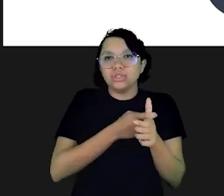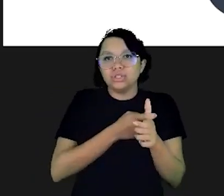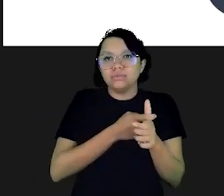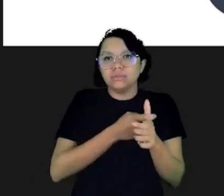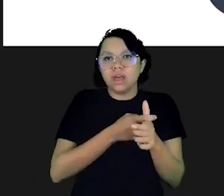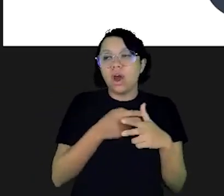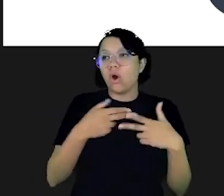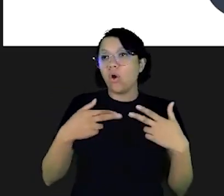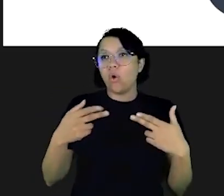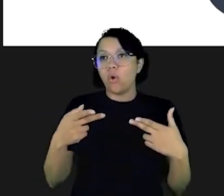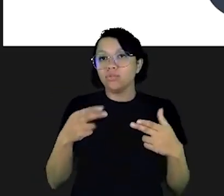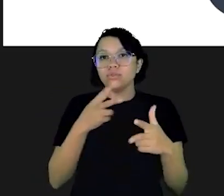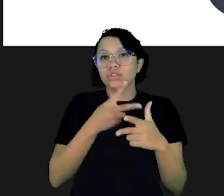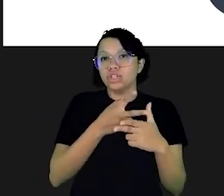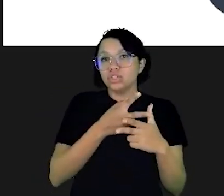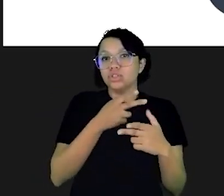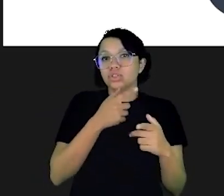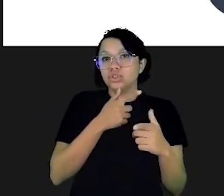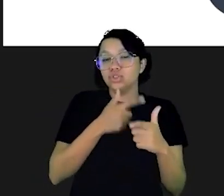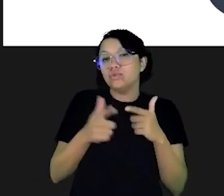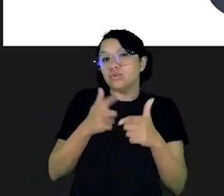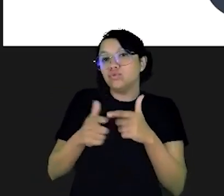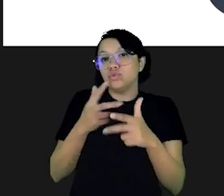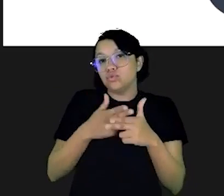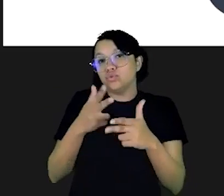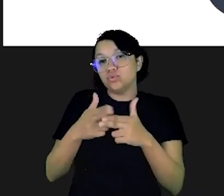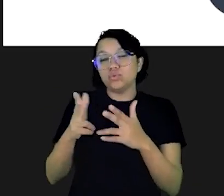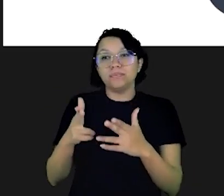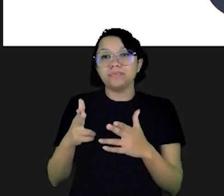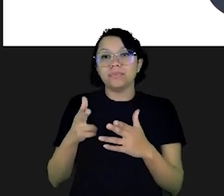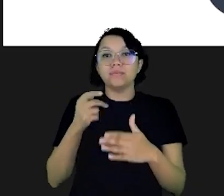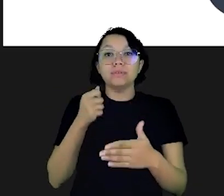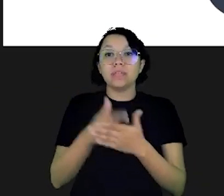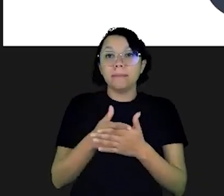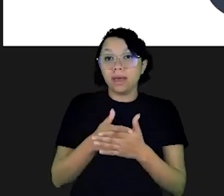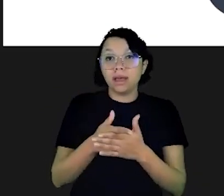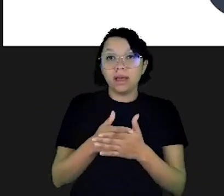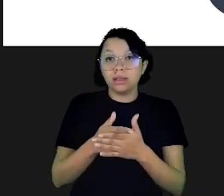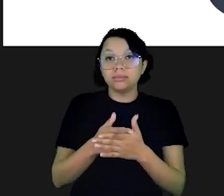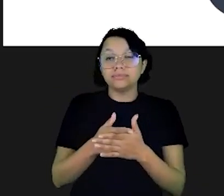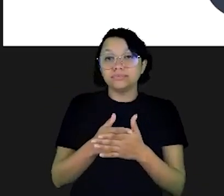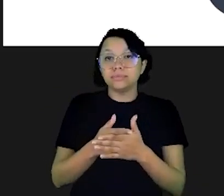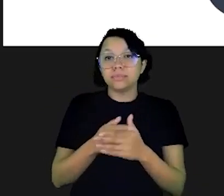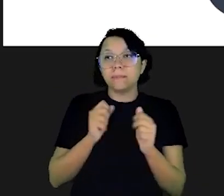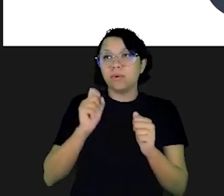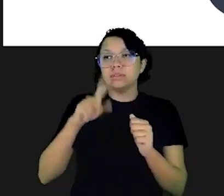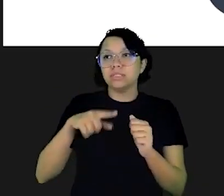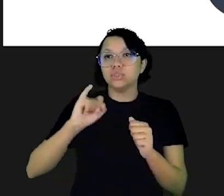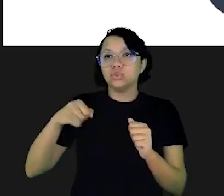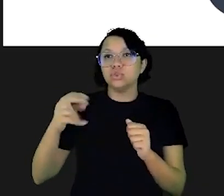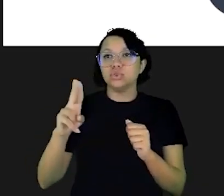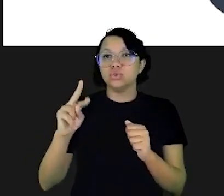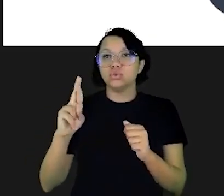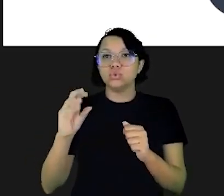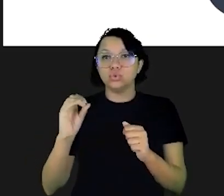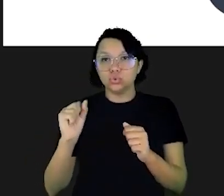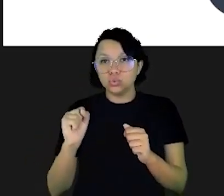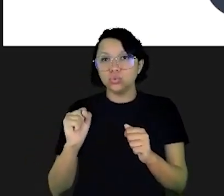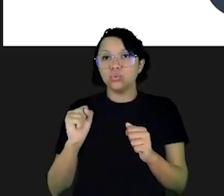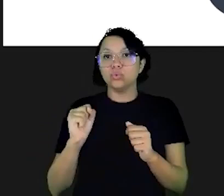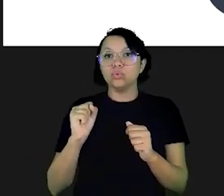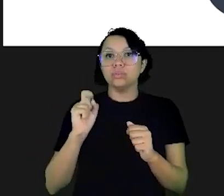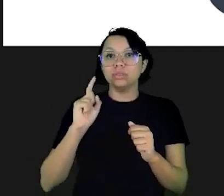paga dívidas, quando você paga algo financiado, você está pagando por taxas de juros que, normalmente, são muito maiores